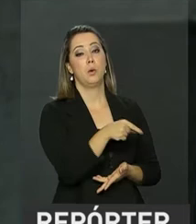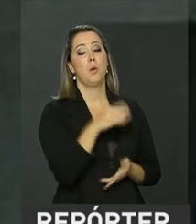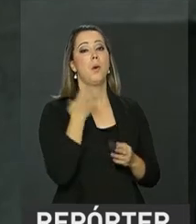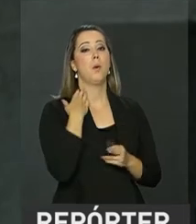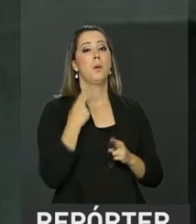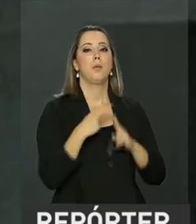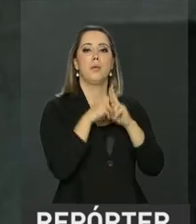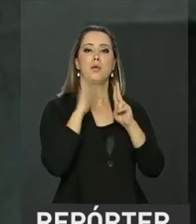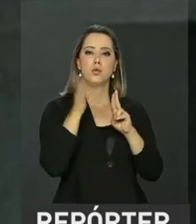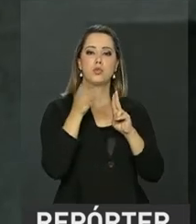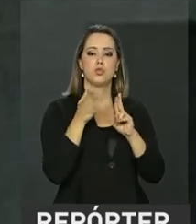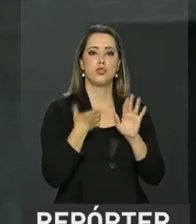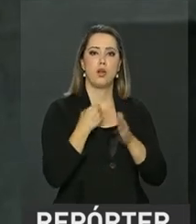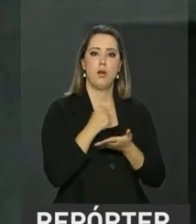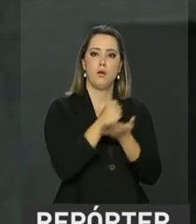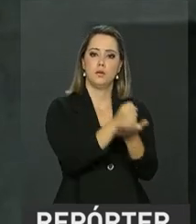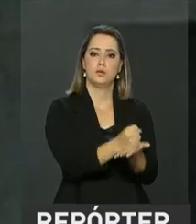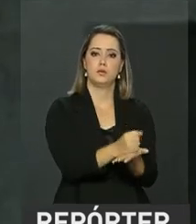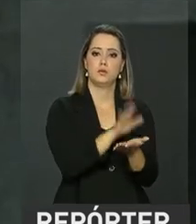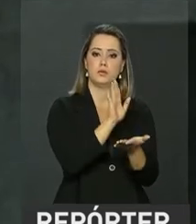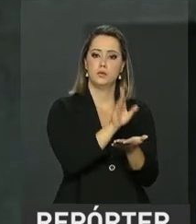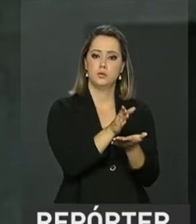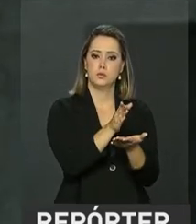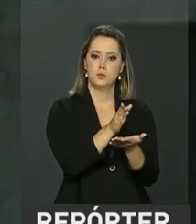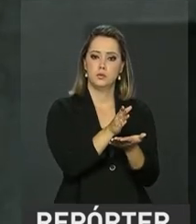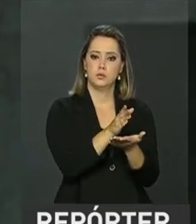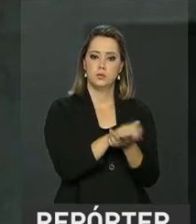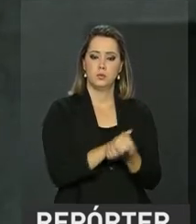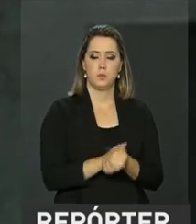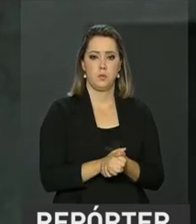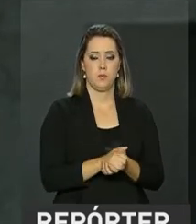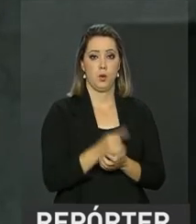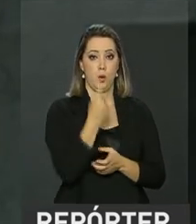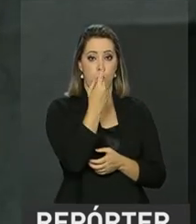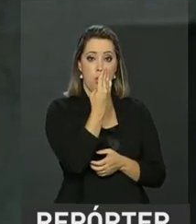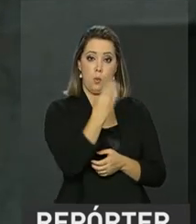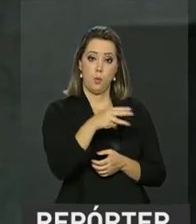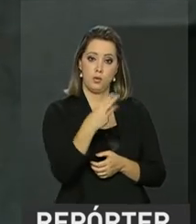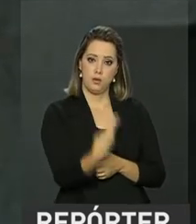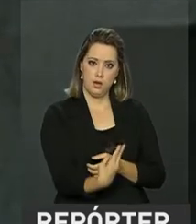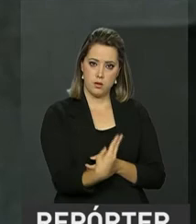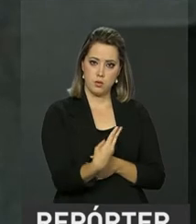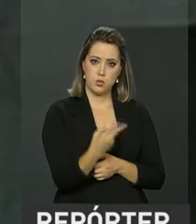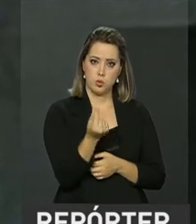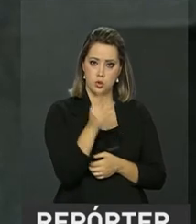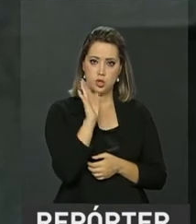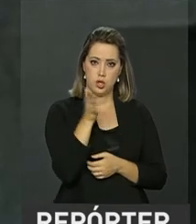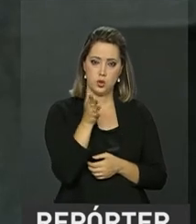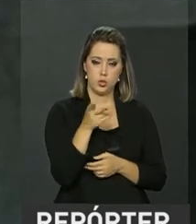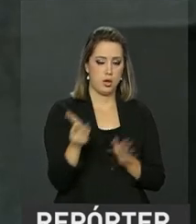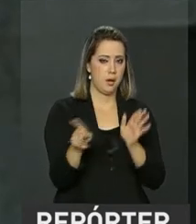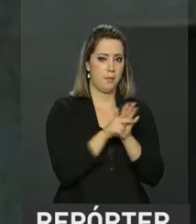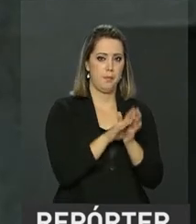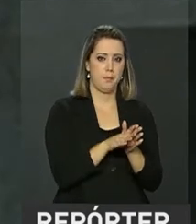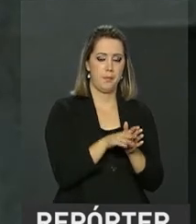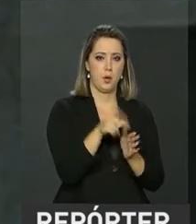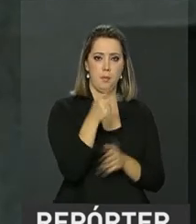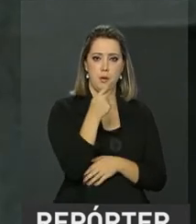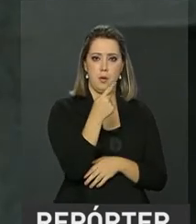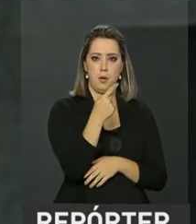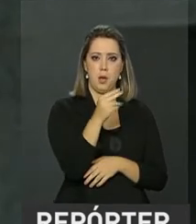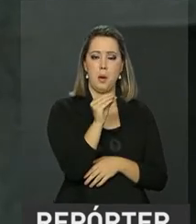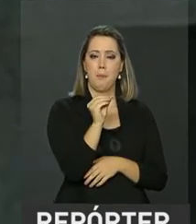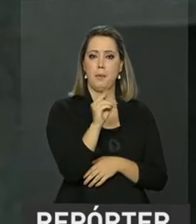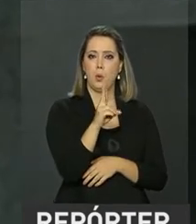disponibilizou e vai acreditar um terço dos valores nas contas já dos trabalhadores que têm poupança na